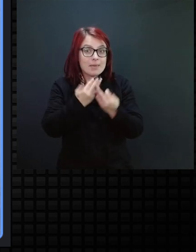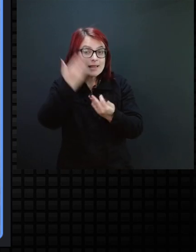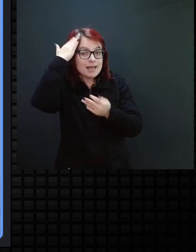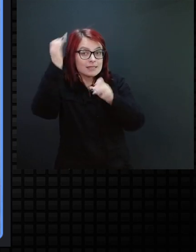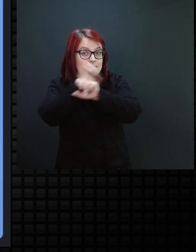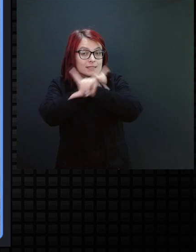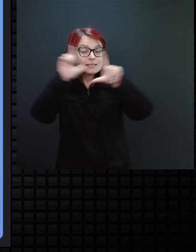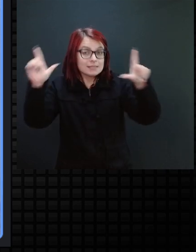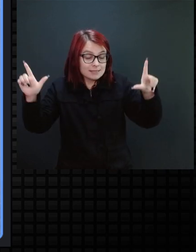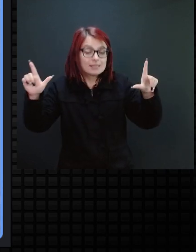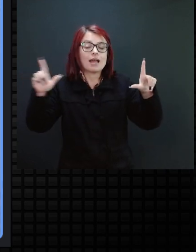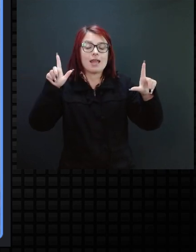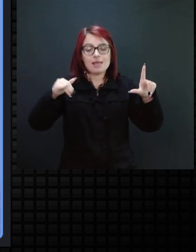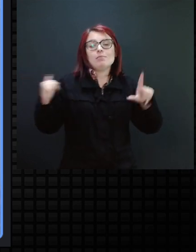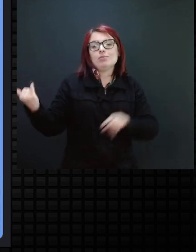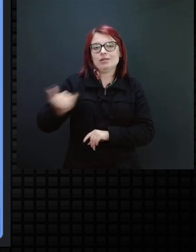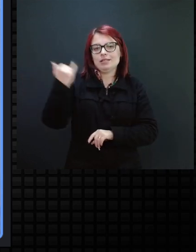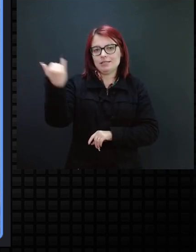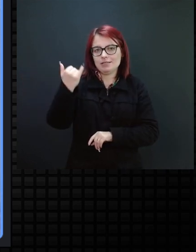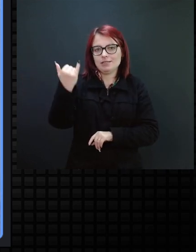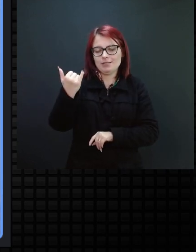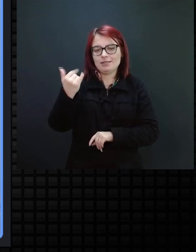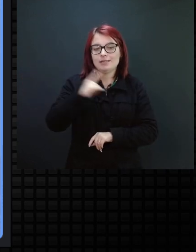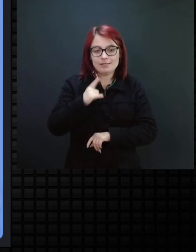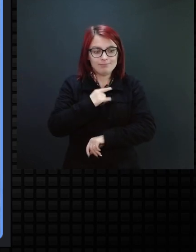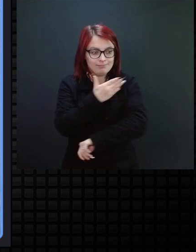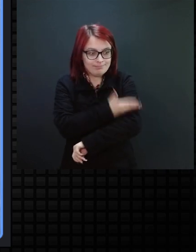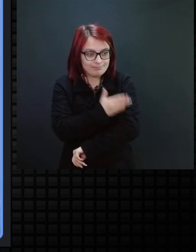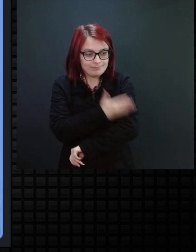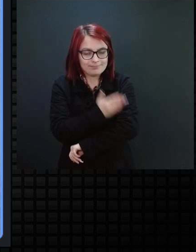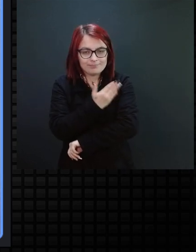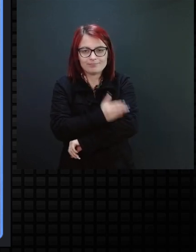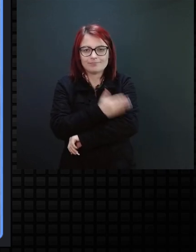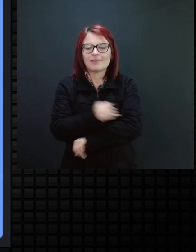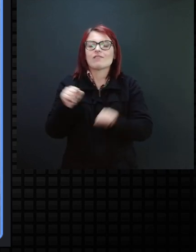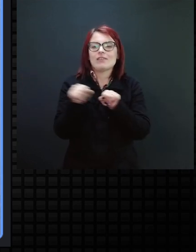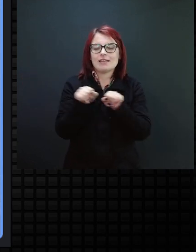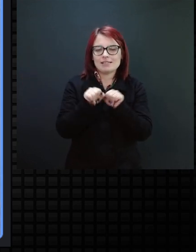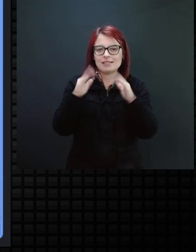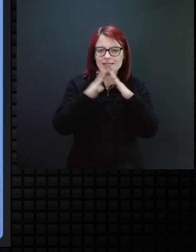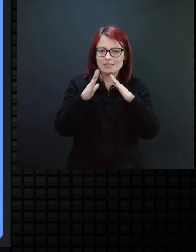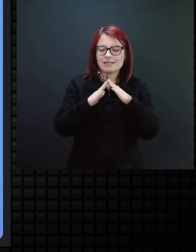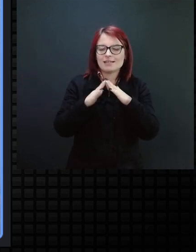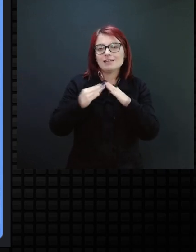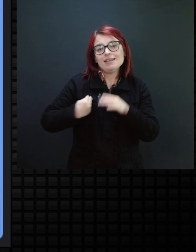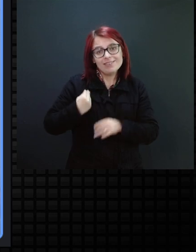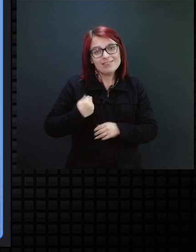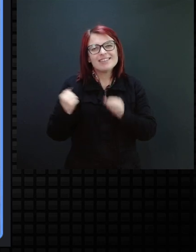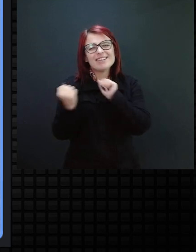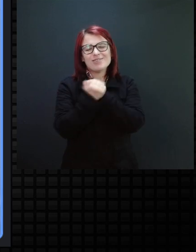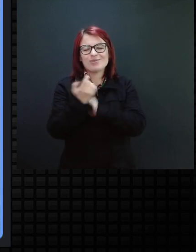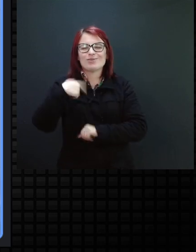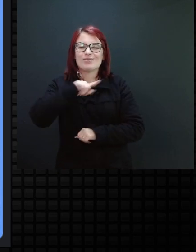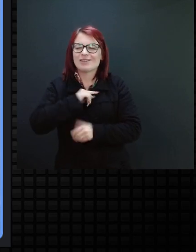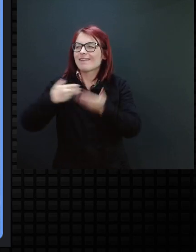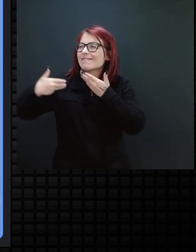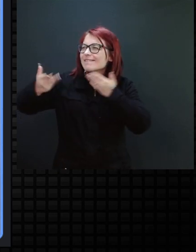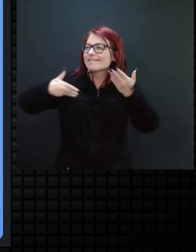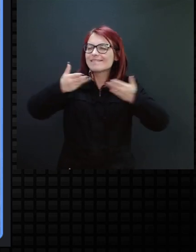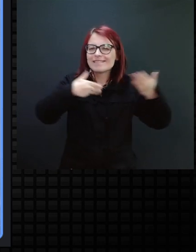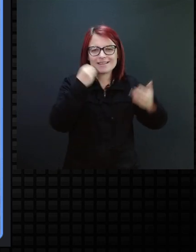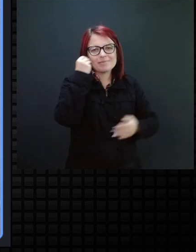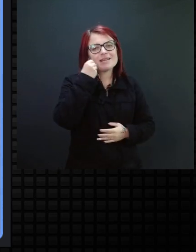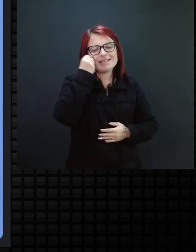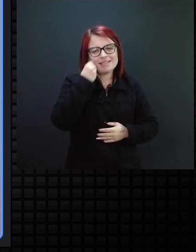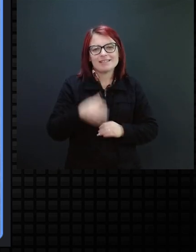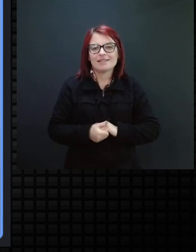comprar a ideia, colocar em prática, efetivar em casa, e vivenciar isso conosco, porque não é uma conquista que